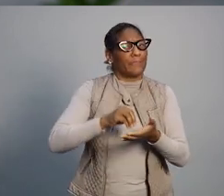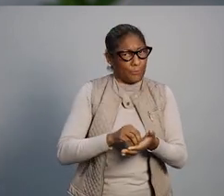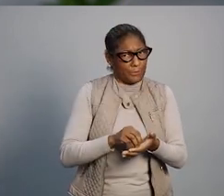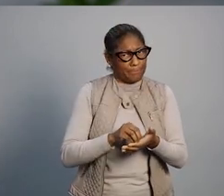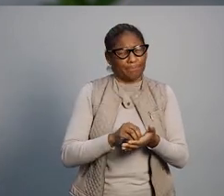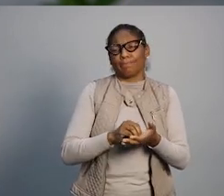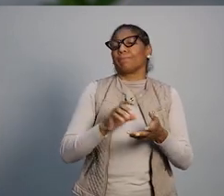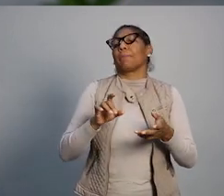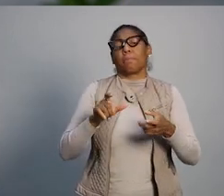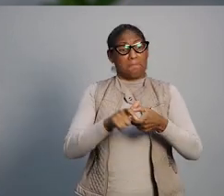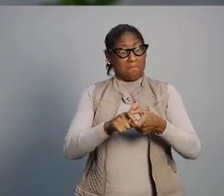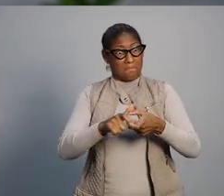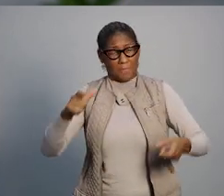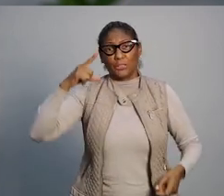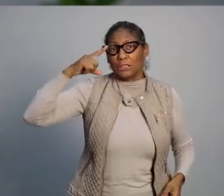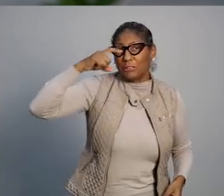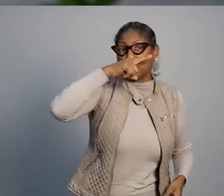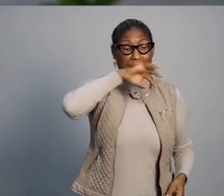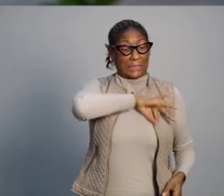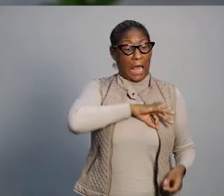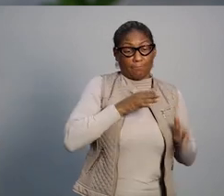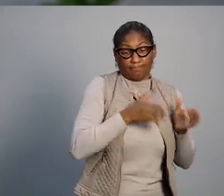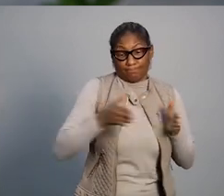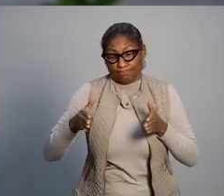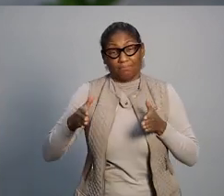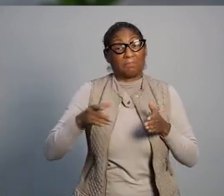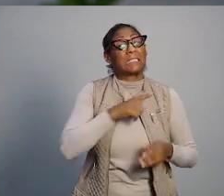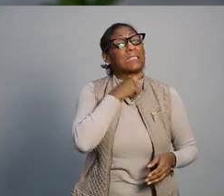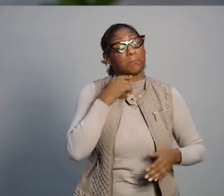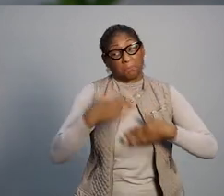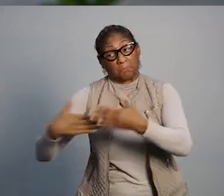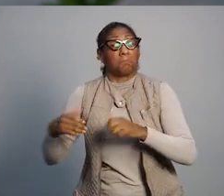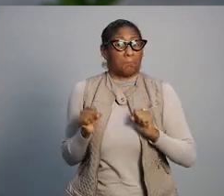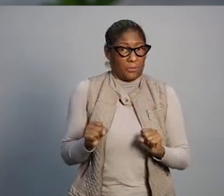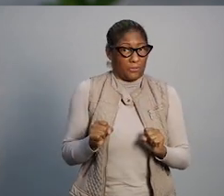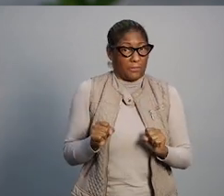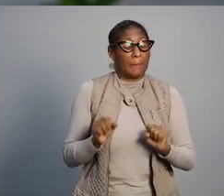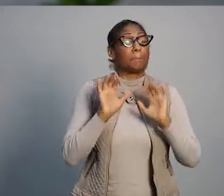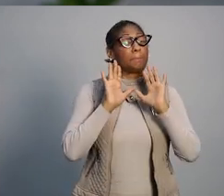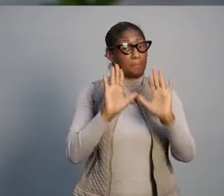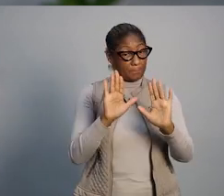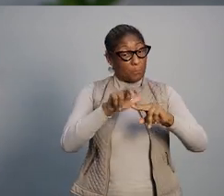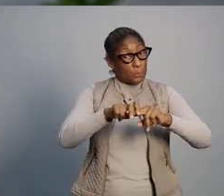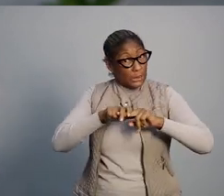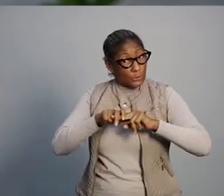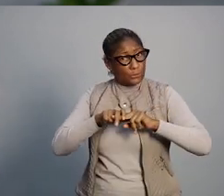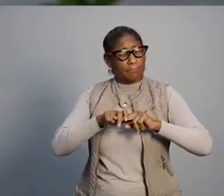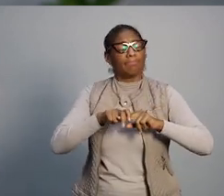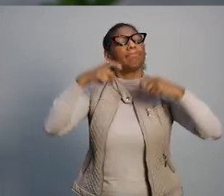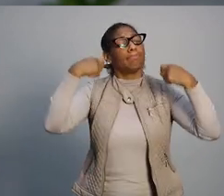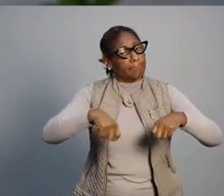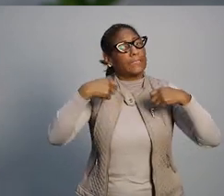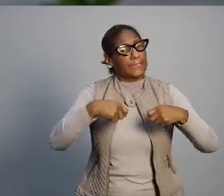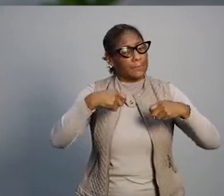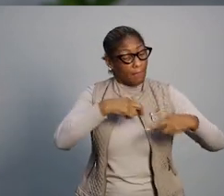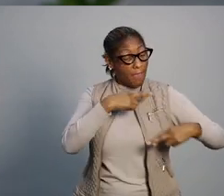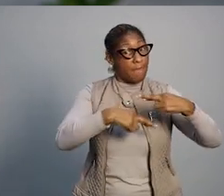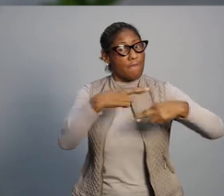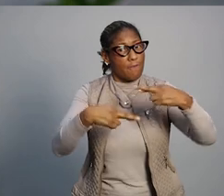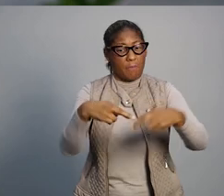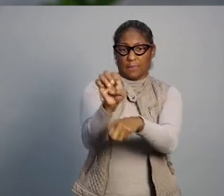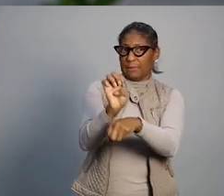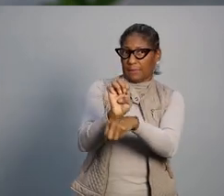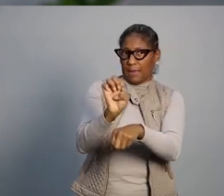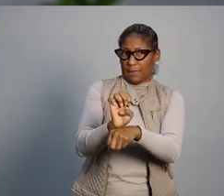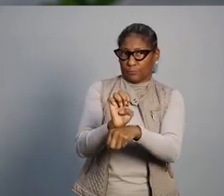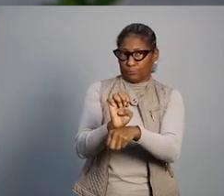segurança e infraestrutura, além de maiores dificuldades para o pagamento do salário dos servidores. Por isso